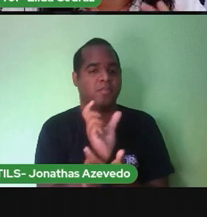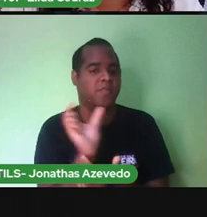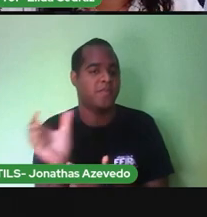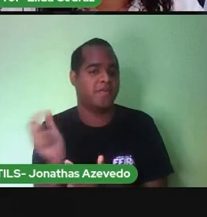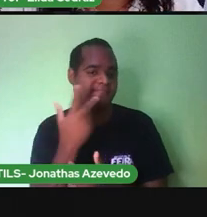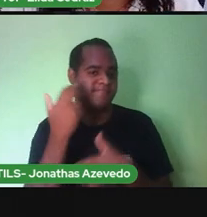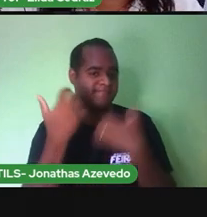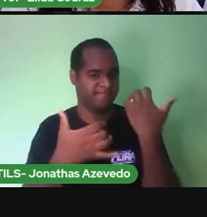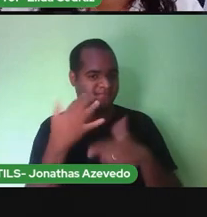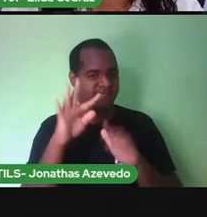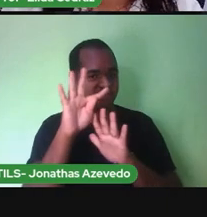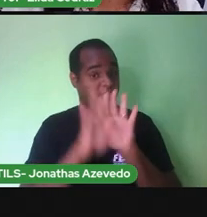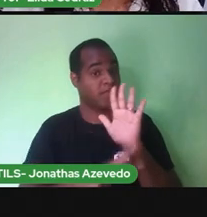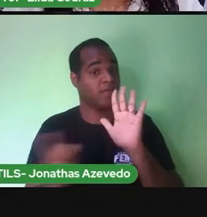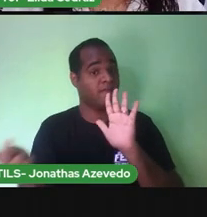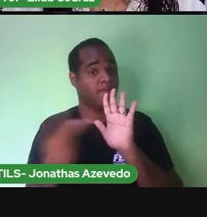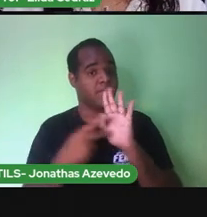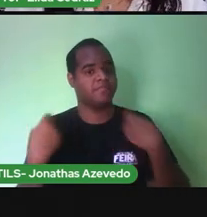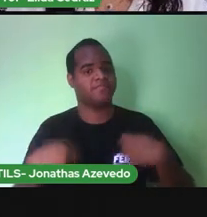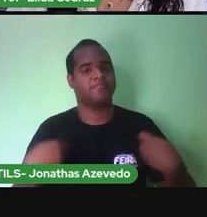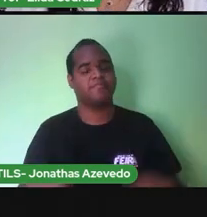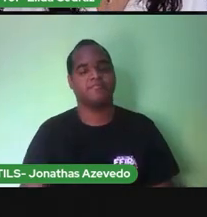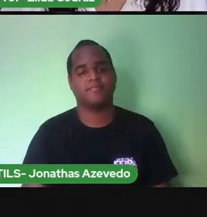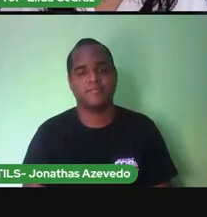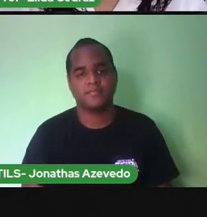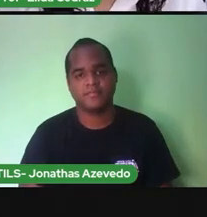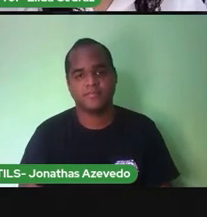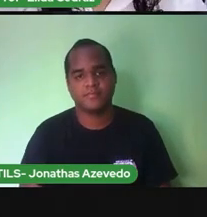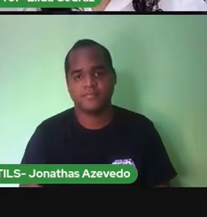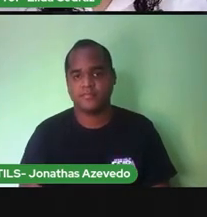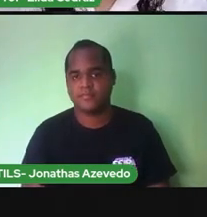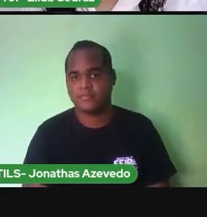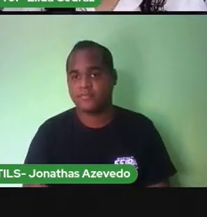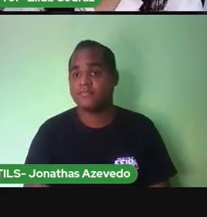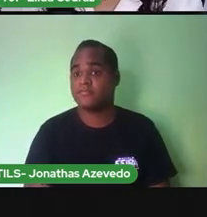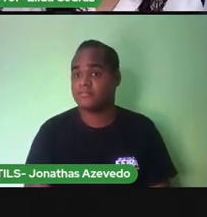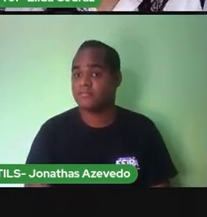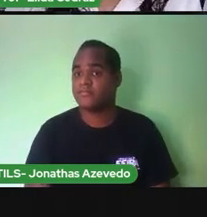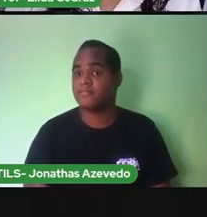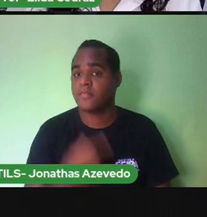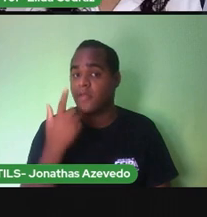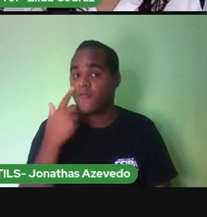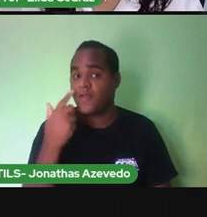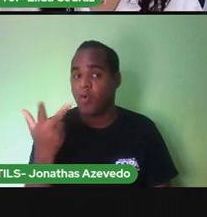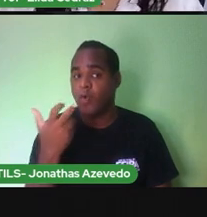Nos textos Escritos E agora Nós vamos